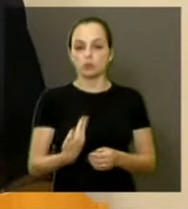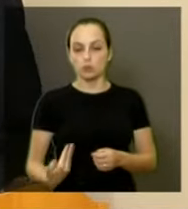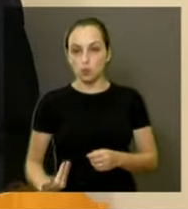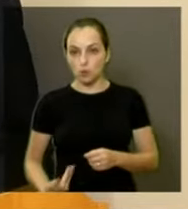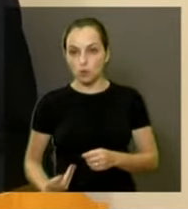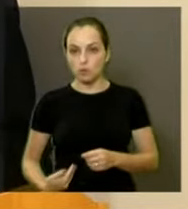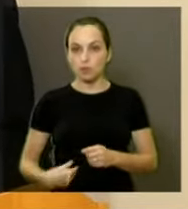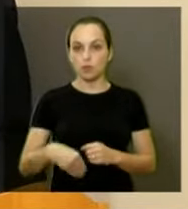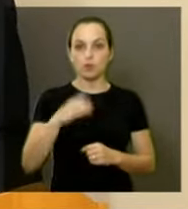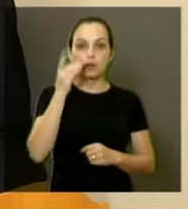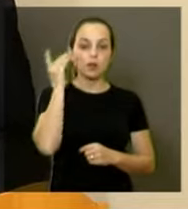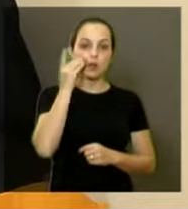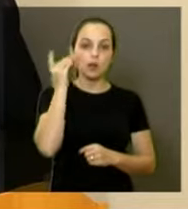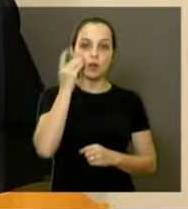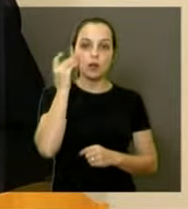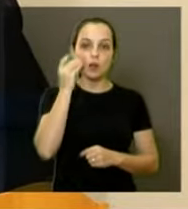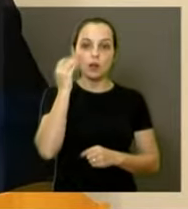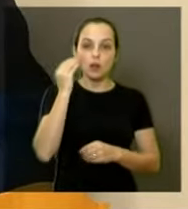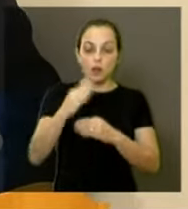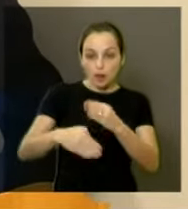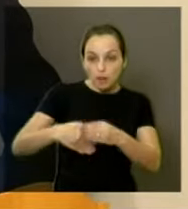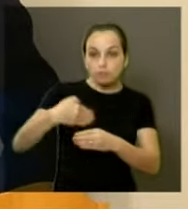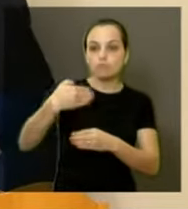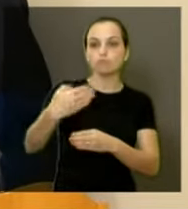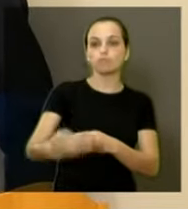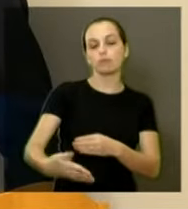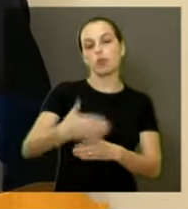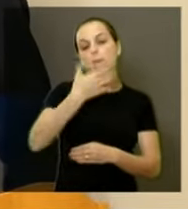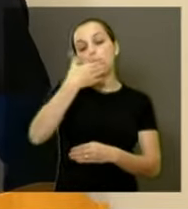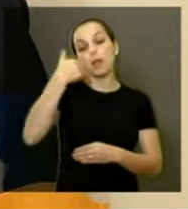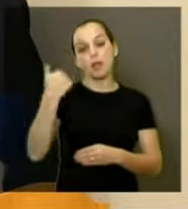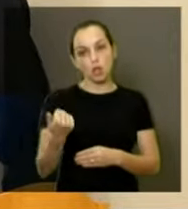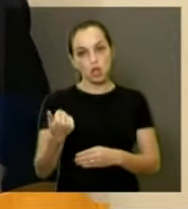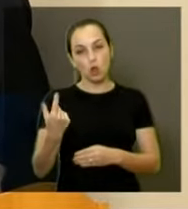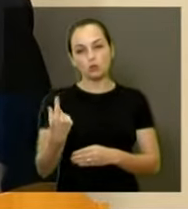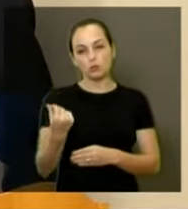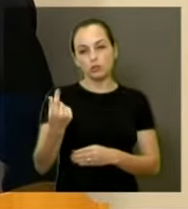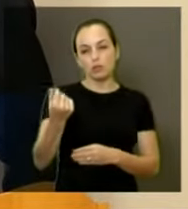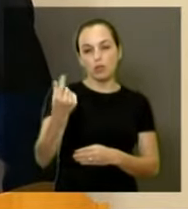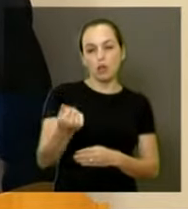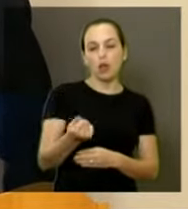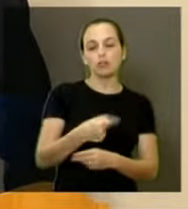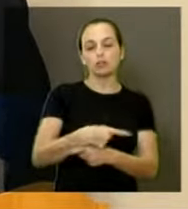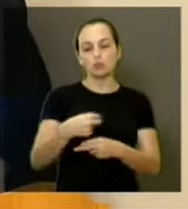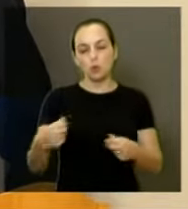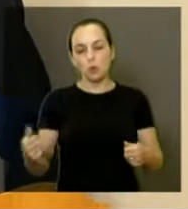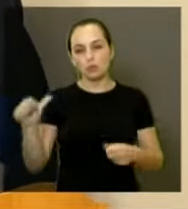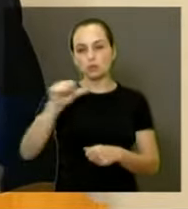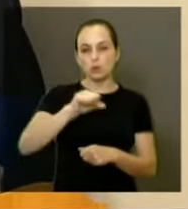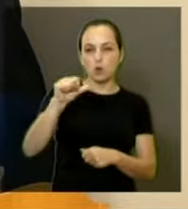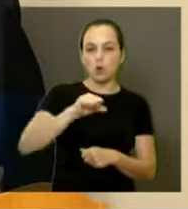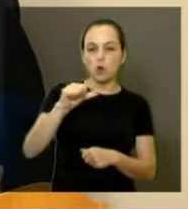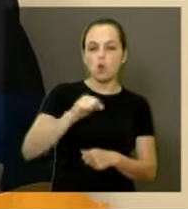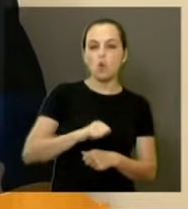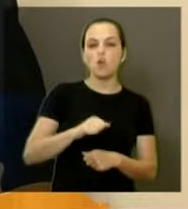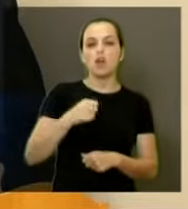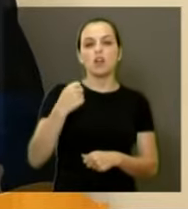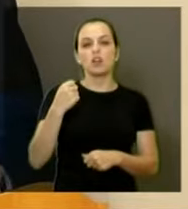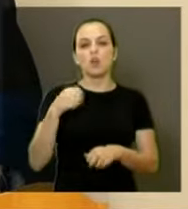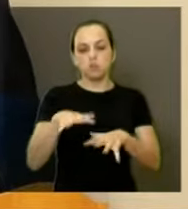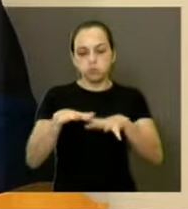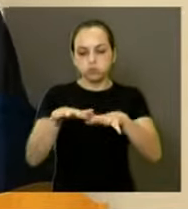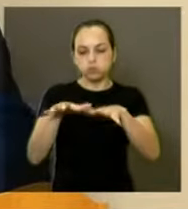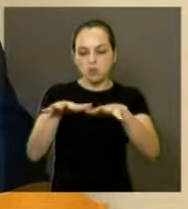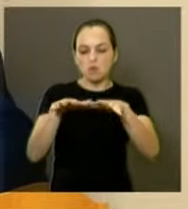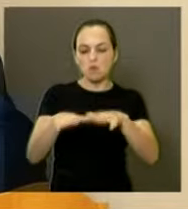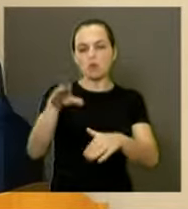Dilma, ela vira a página aí, em todos os desgastes que teve até o momento, com um panelaço, com uma